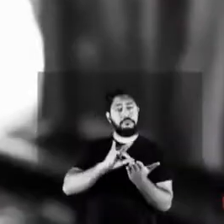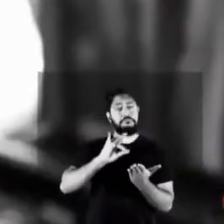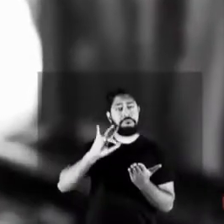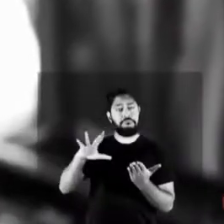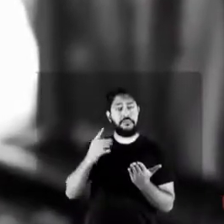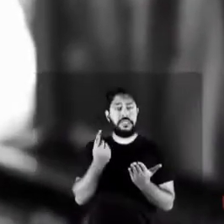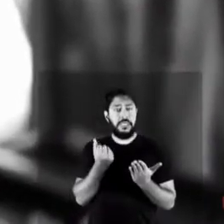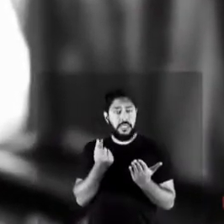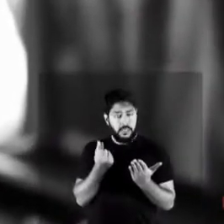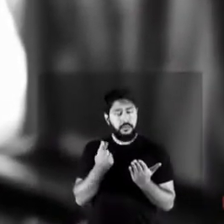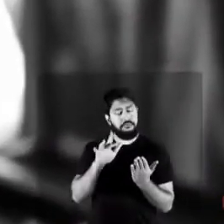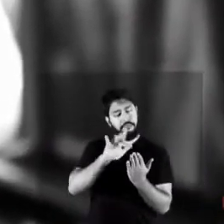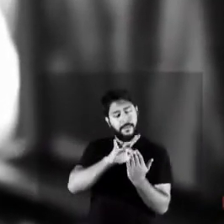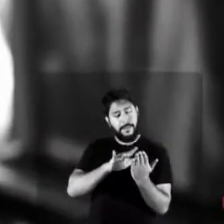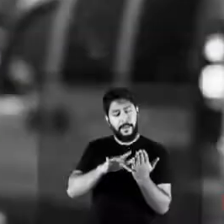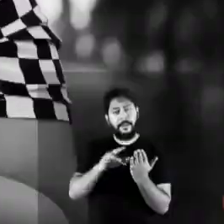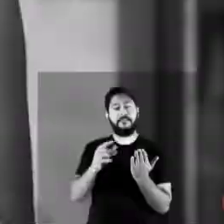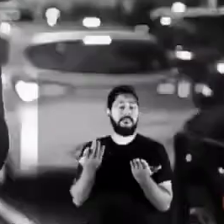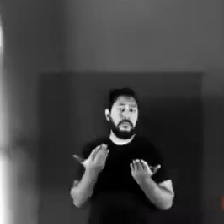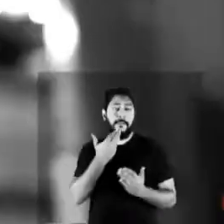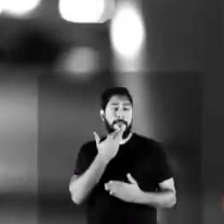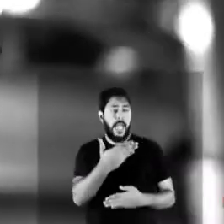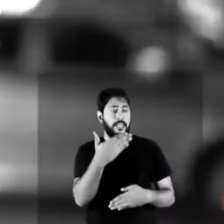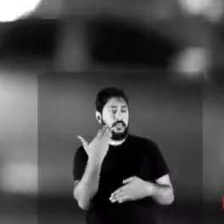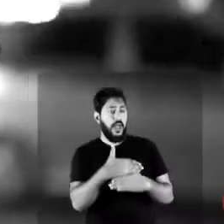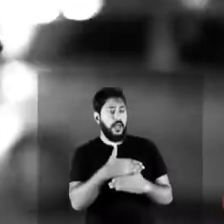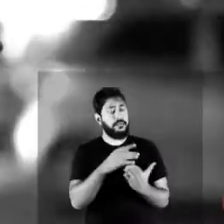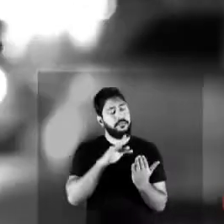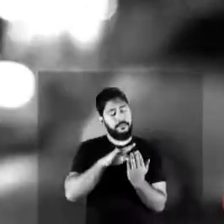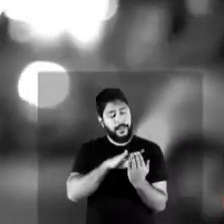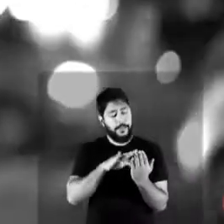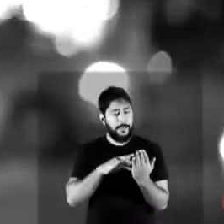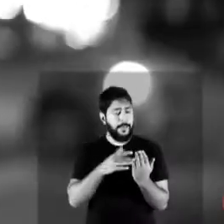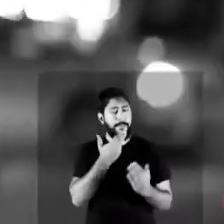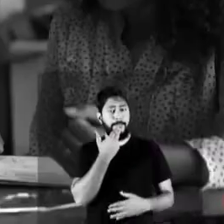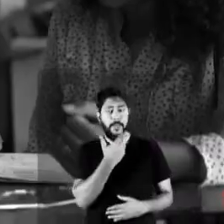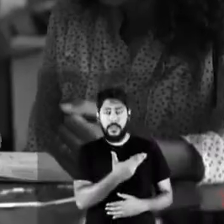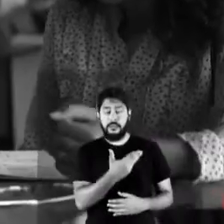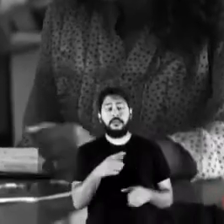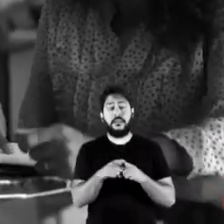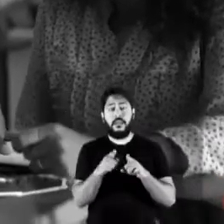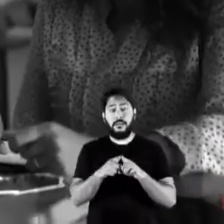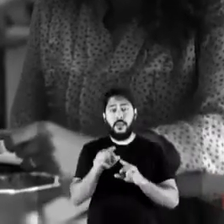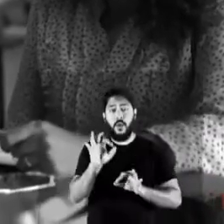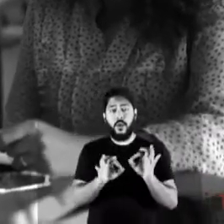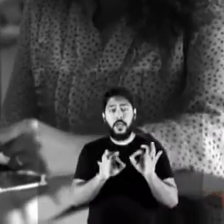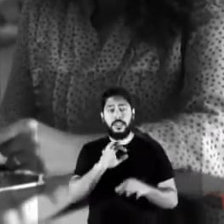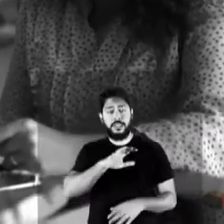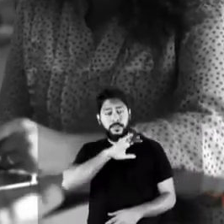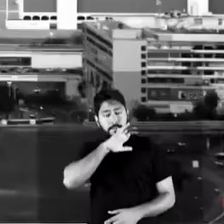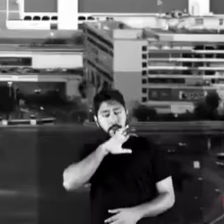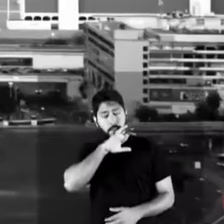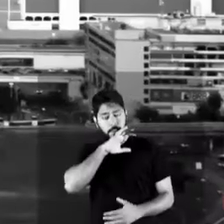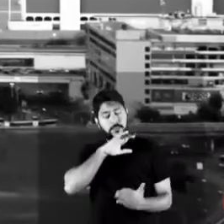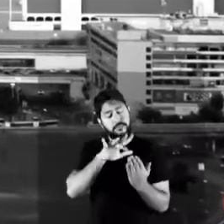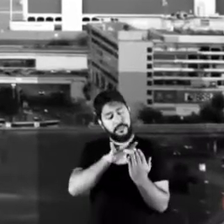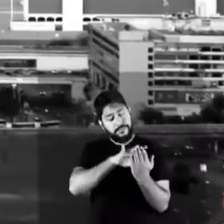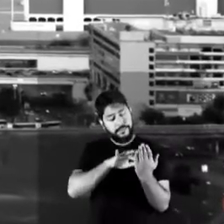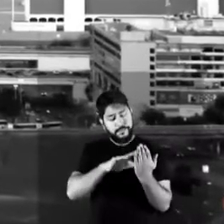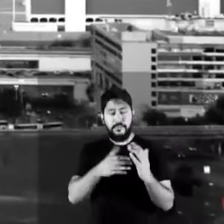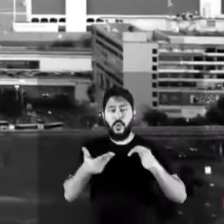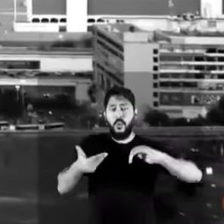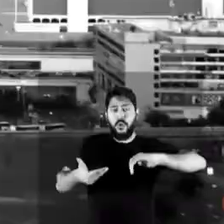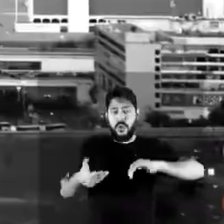Você transfere dinheiro pelo digital. Você pede táxi pelo digital. Faz o imposto de renda pelo digital. O